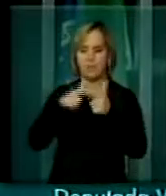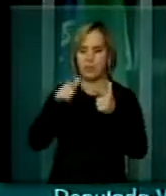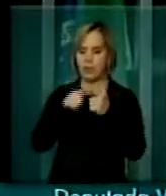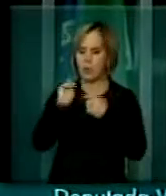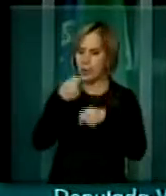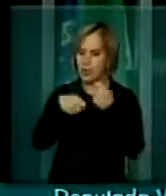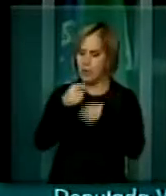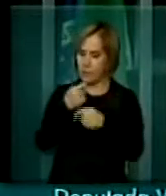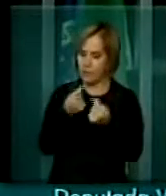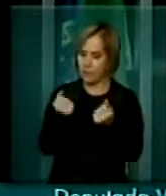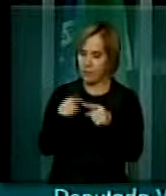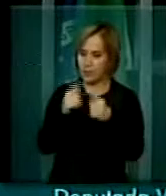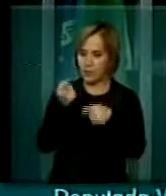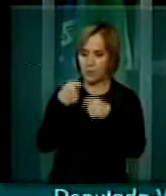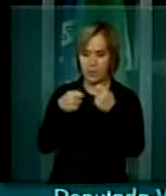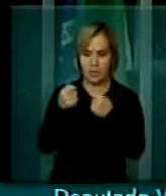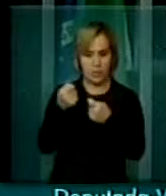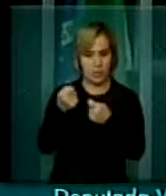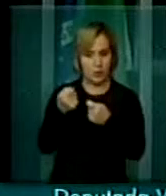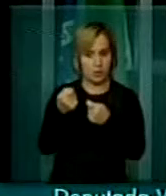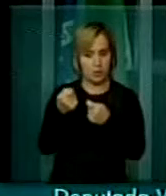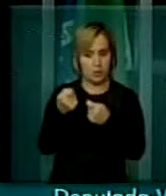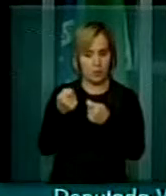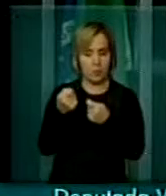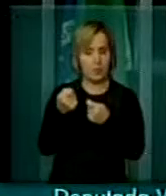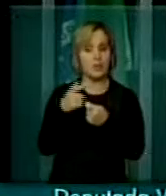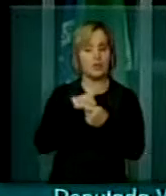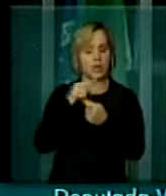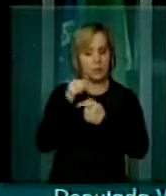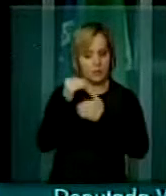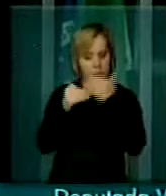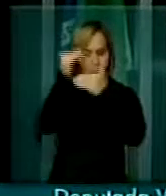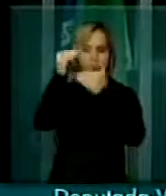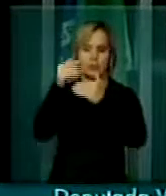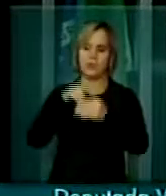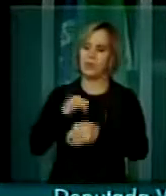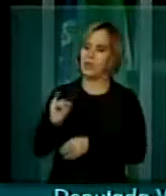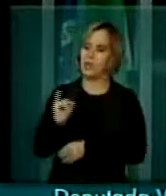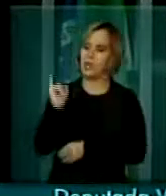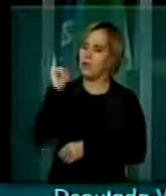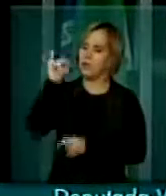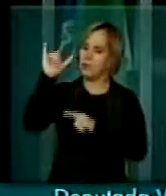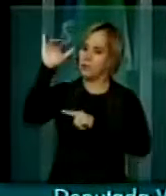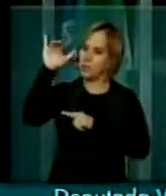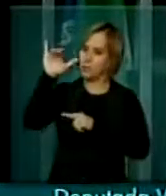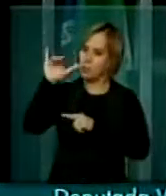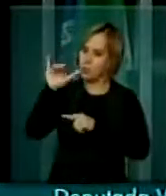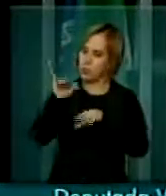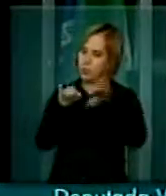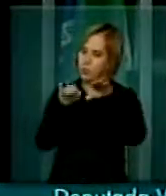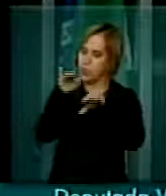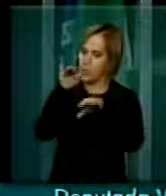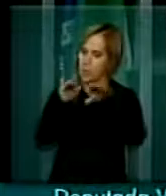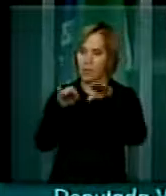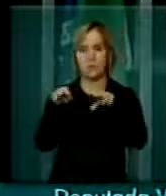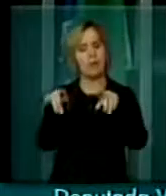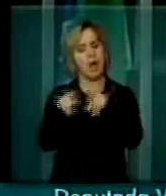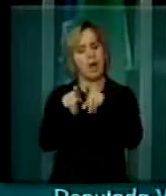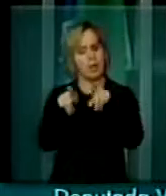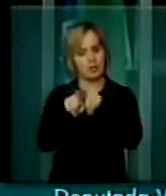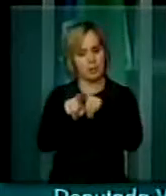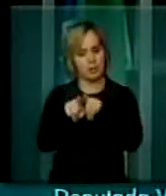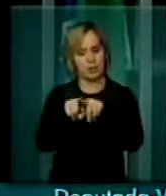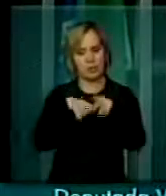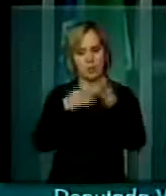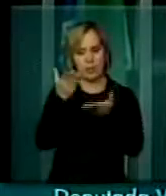a economia está em franco crescimento, desenvolvimento, a inflação tem taxas equilibradas, há um equilíbrio na